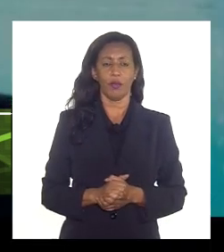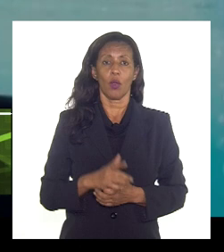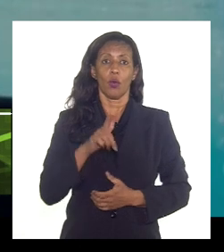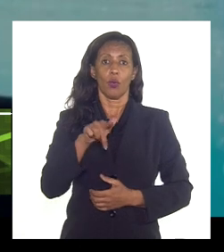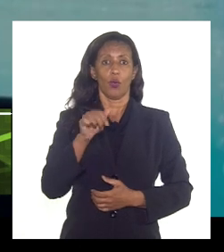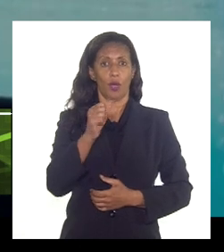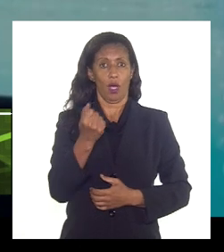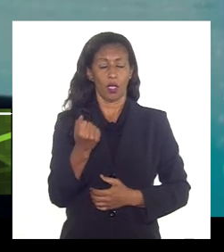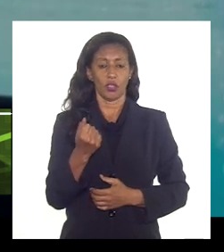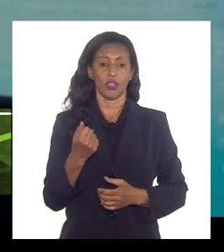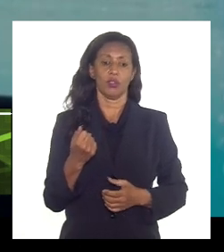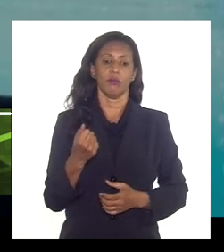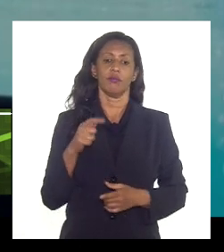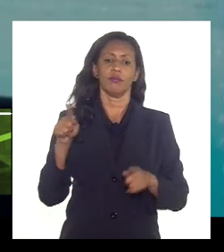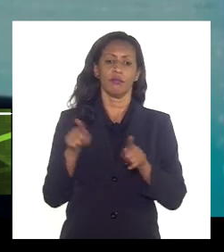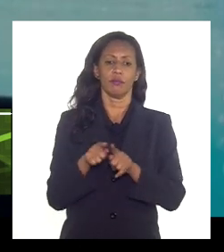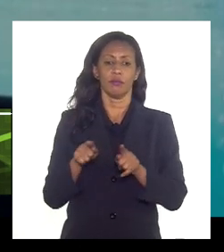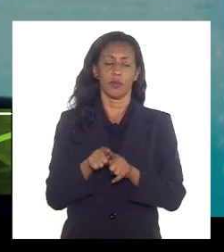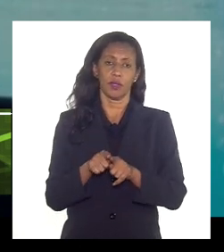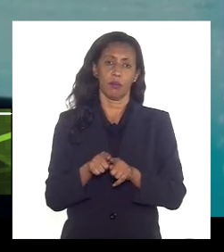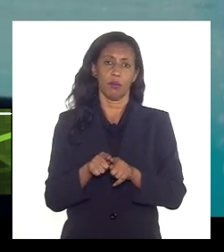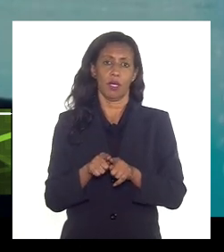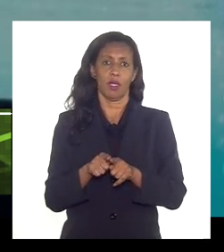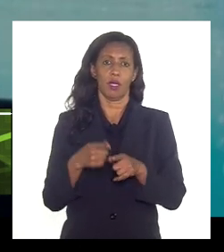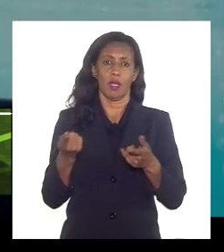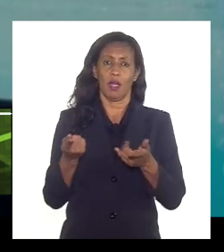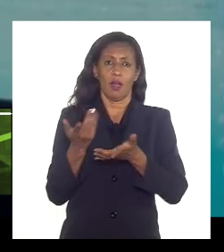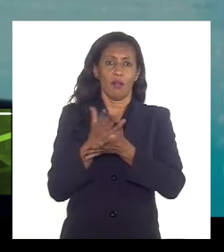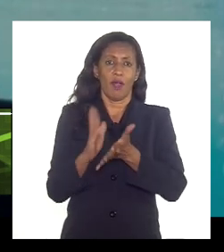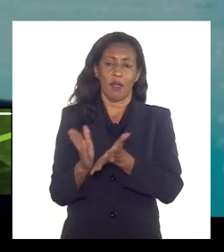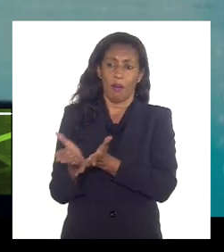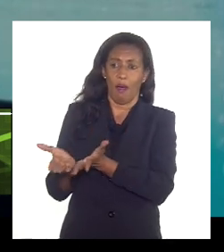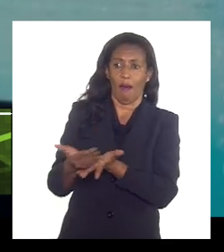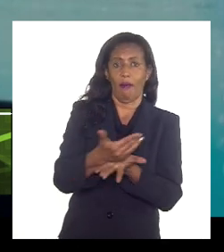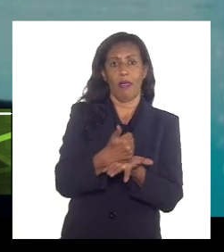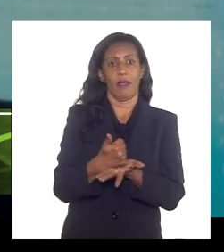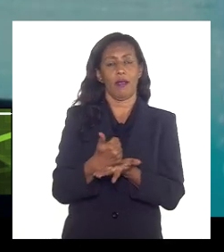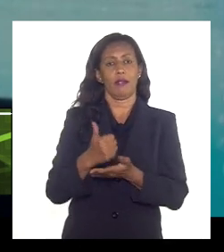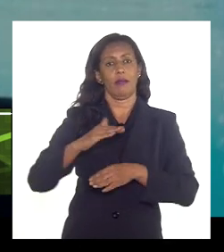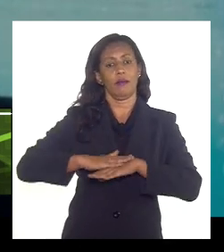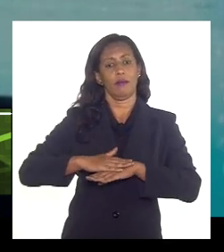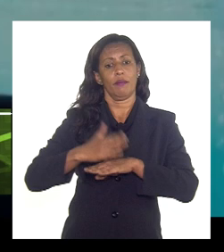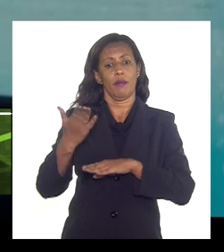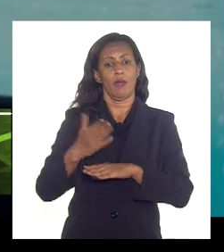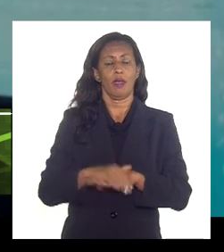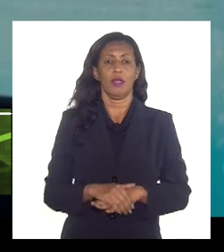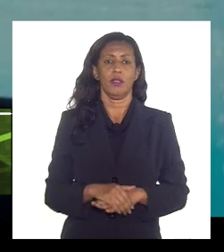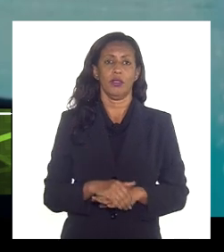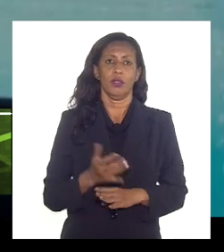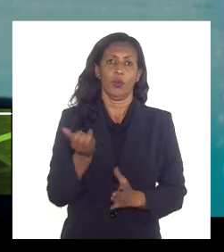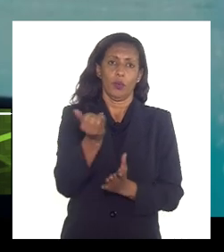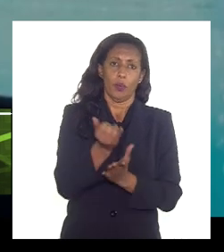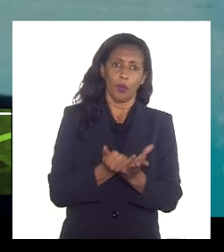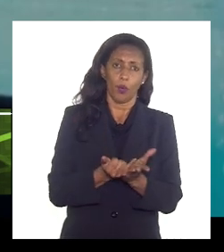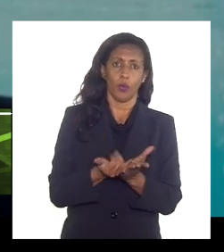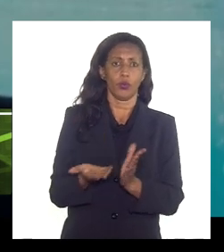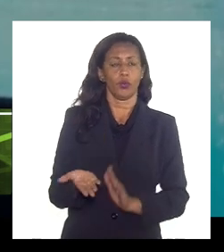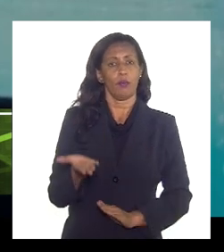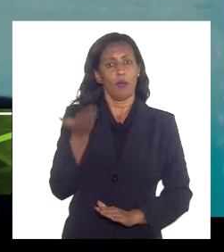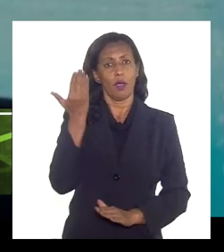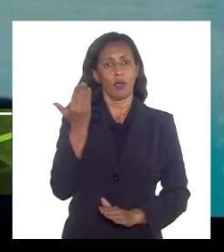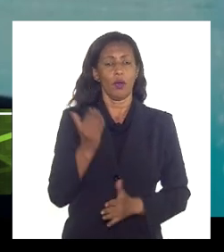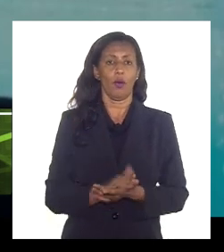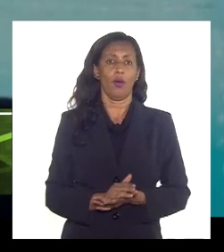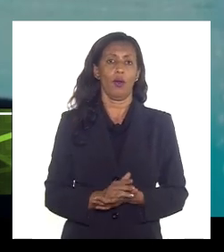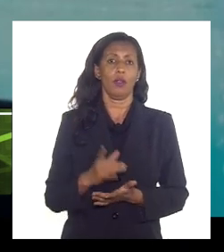gás é plena até ela é melhor ela vai acabar arrecadando mais tem uma receita maior e consequentemente arrecadando